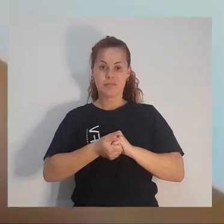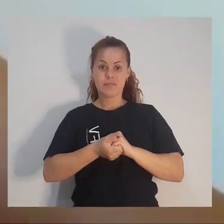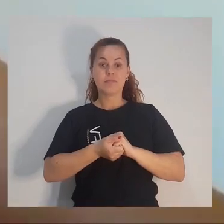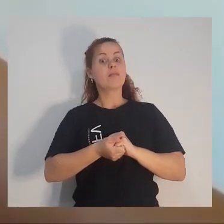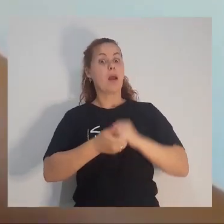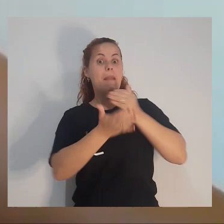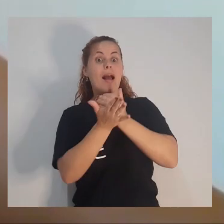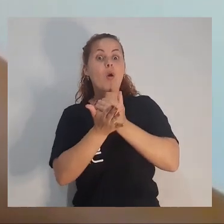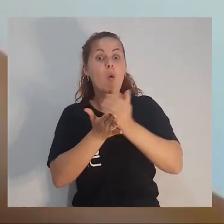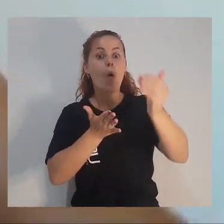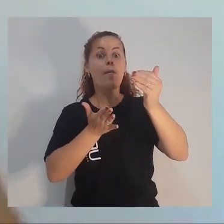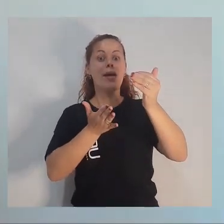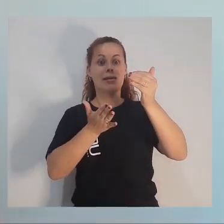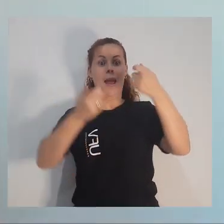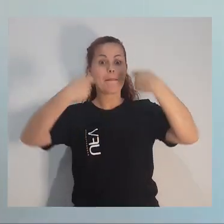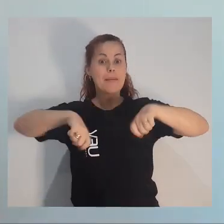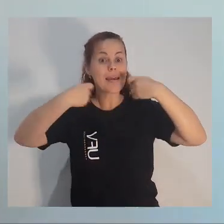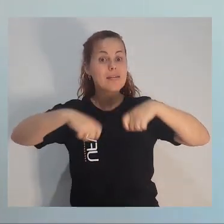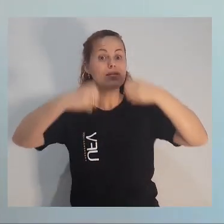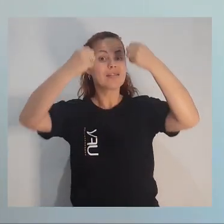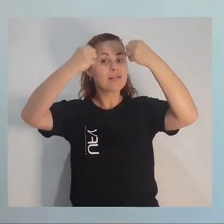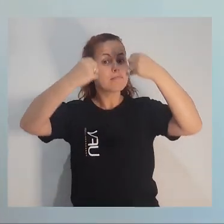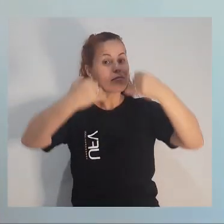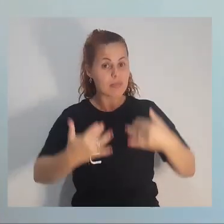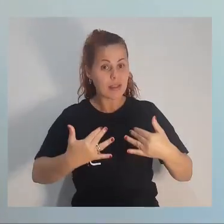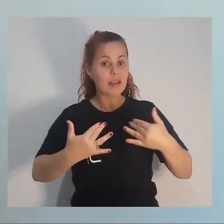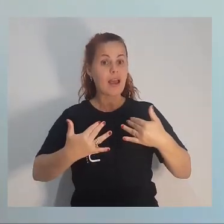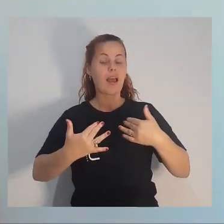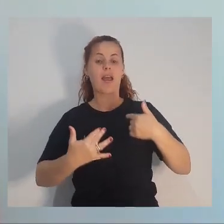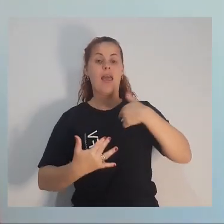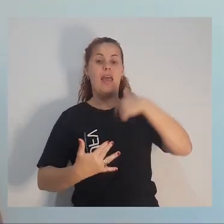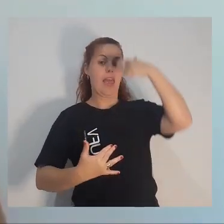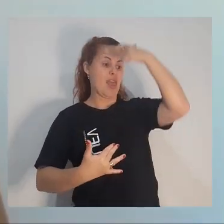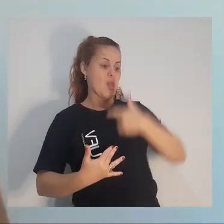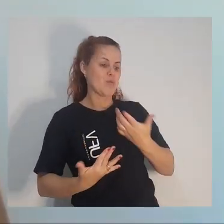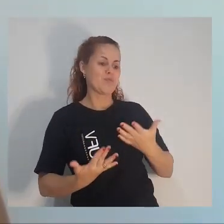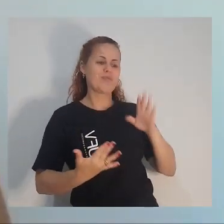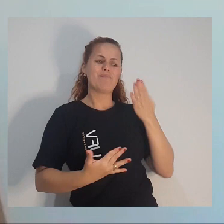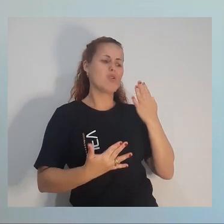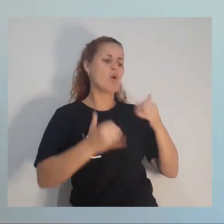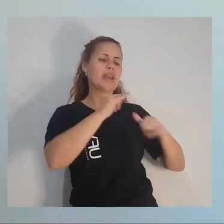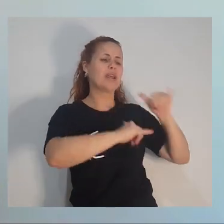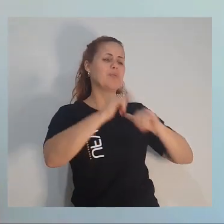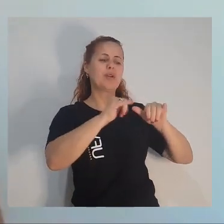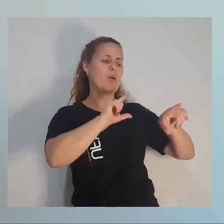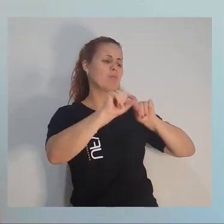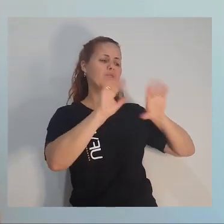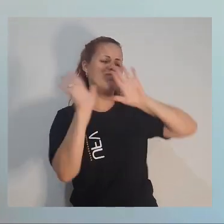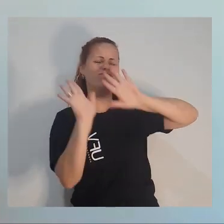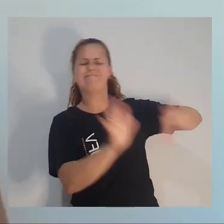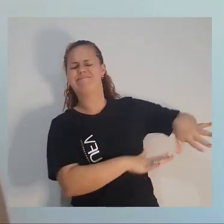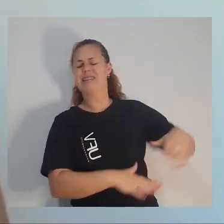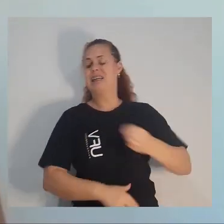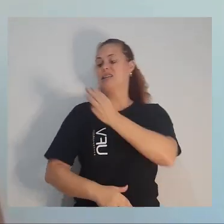Para começar, eu preciso dizer que bioquímica não era uma opção para mim. Quando eu estava